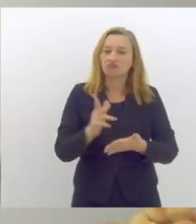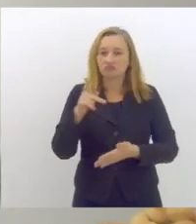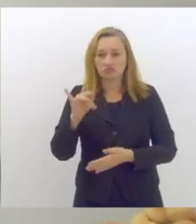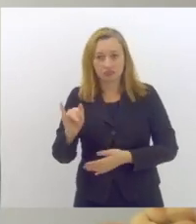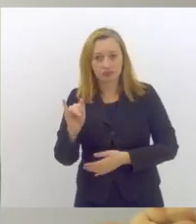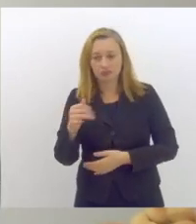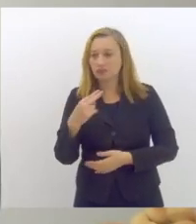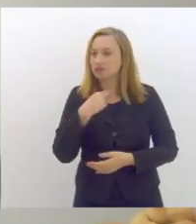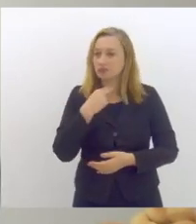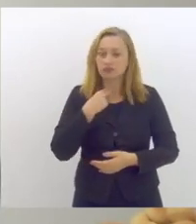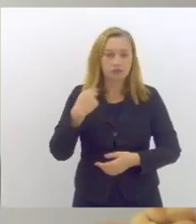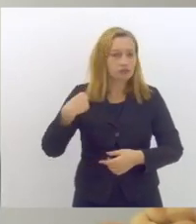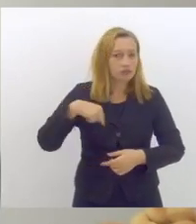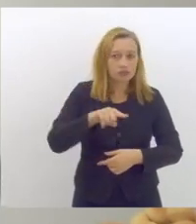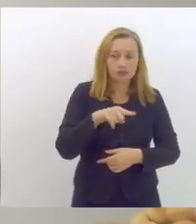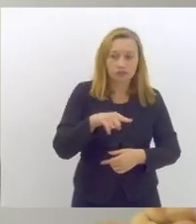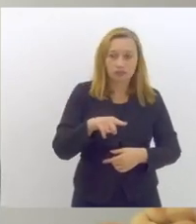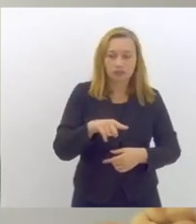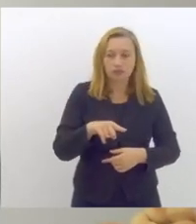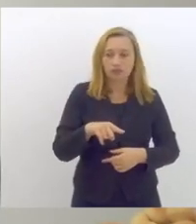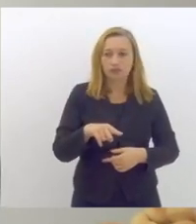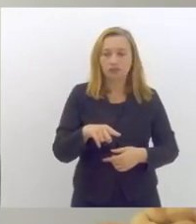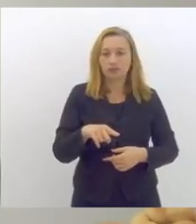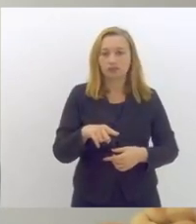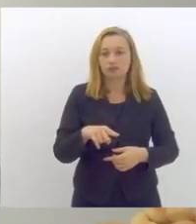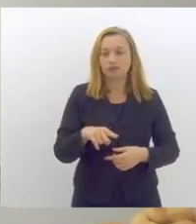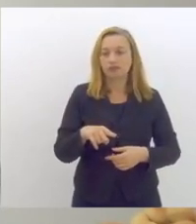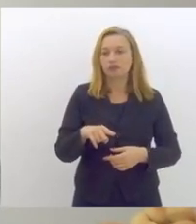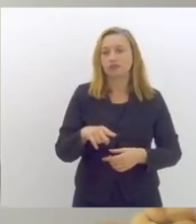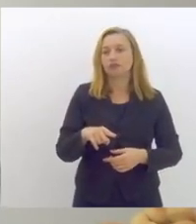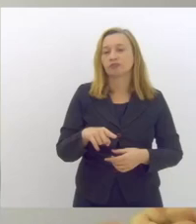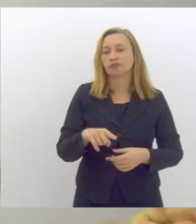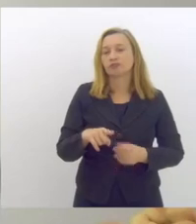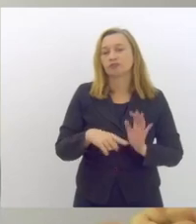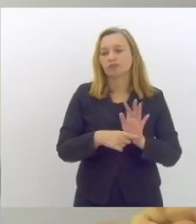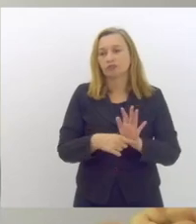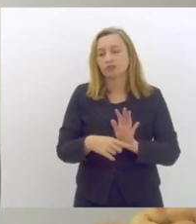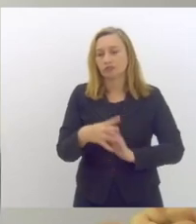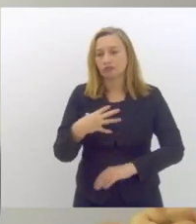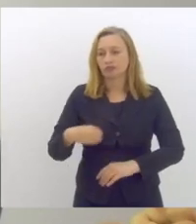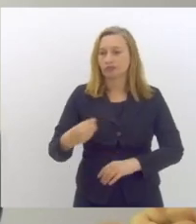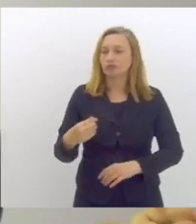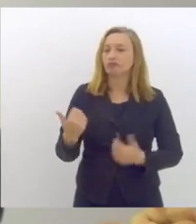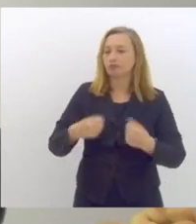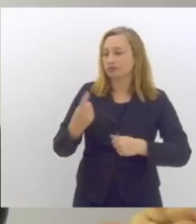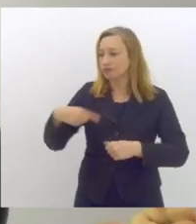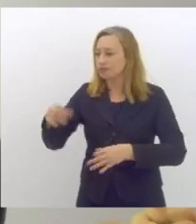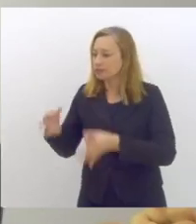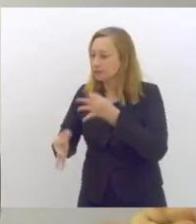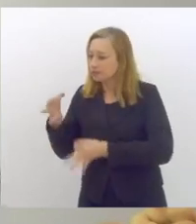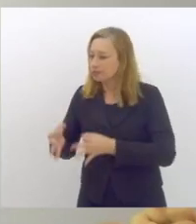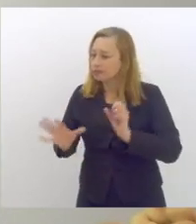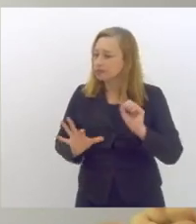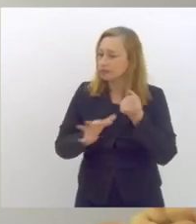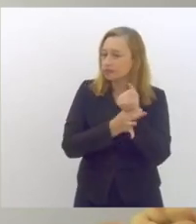podem correr atrás ter que acionar justiça para poder o direito dos seus filhos ser assegurado